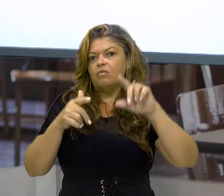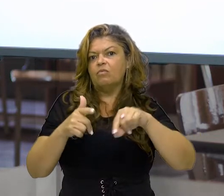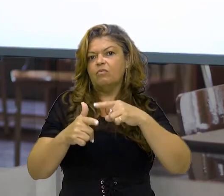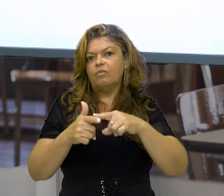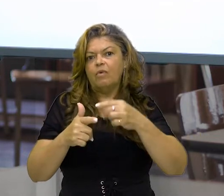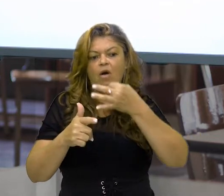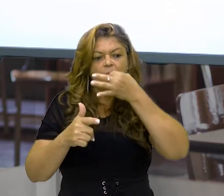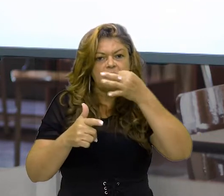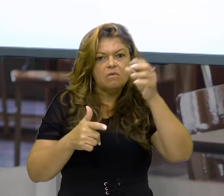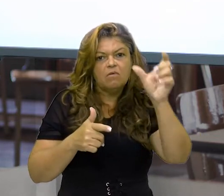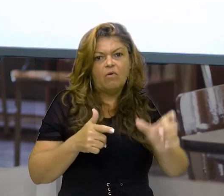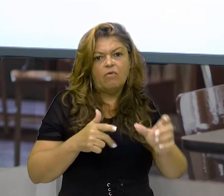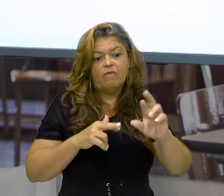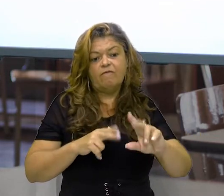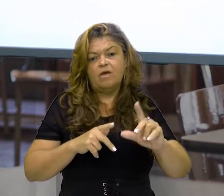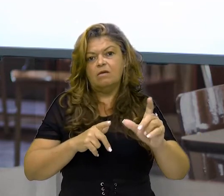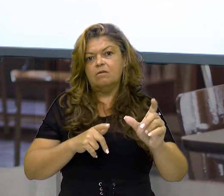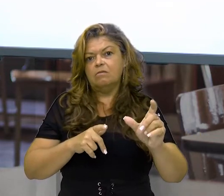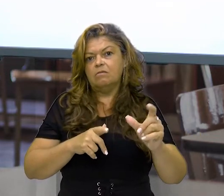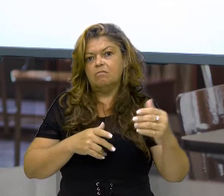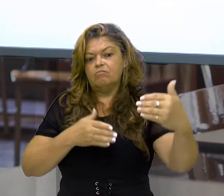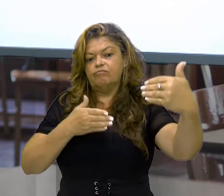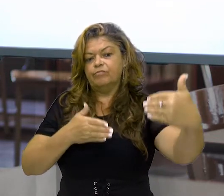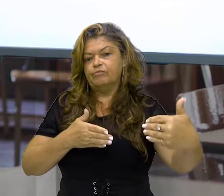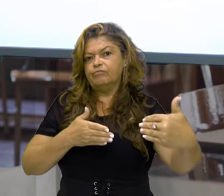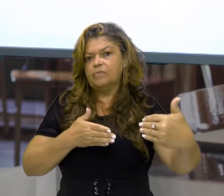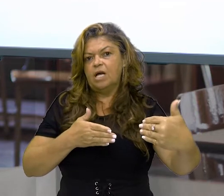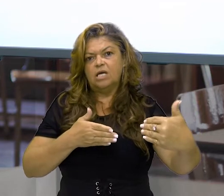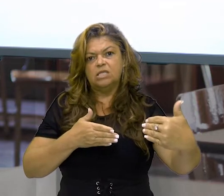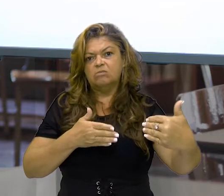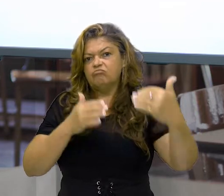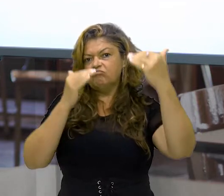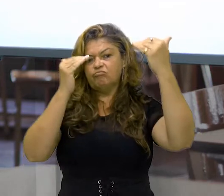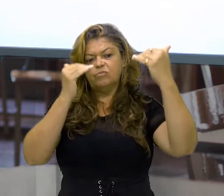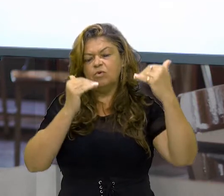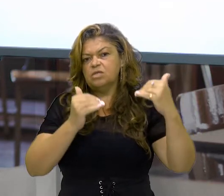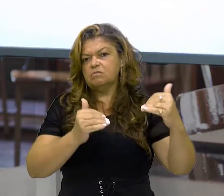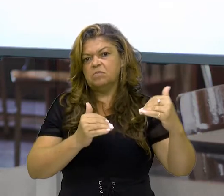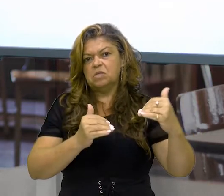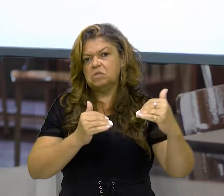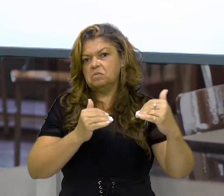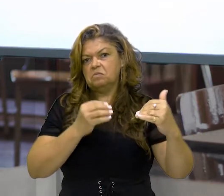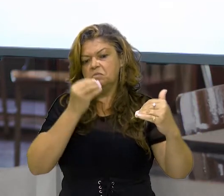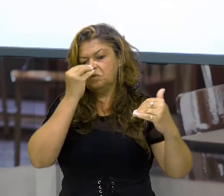passo a não respeitar ou tentar, pelo menos,